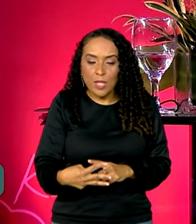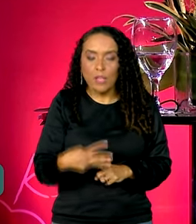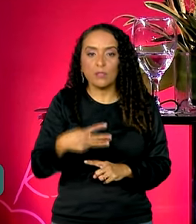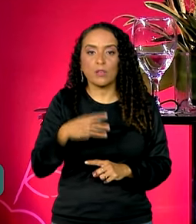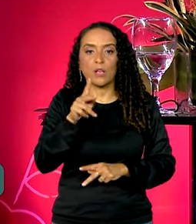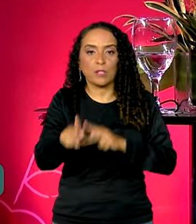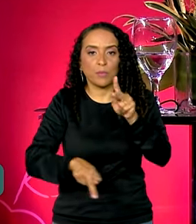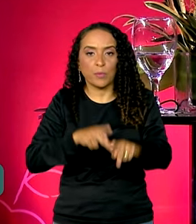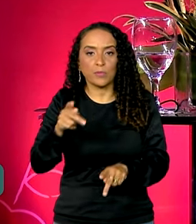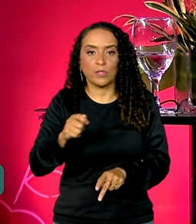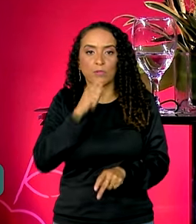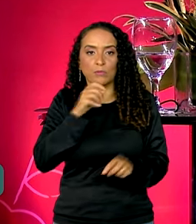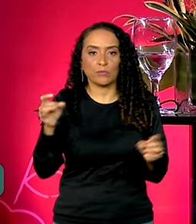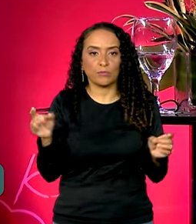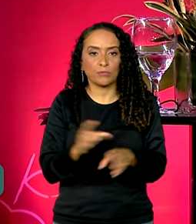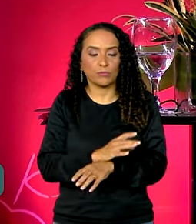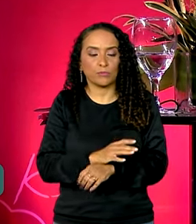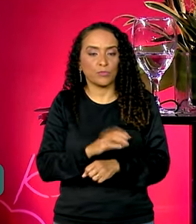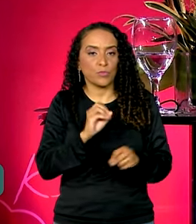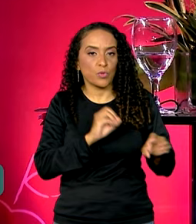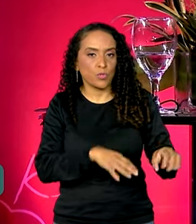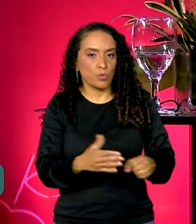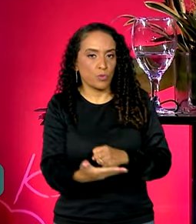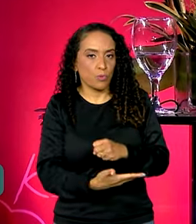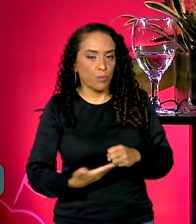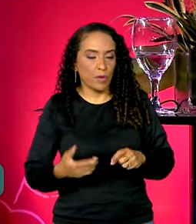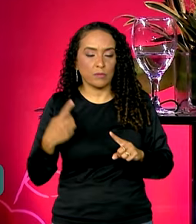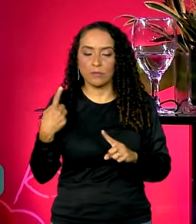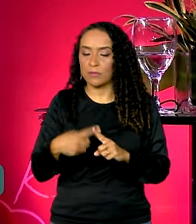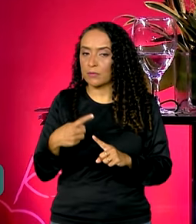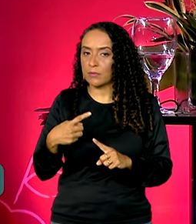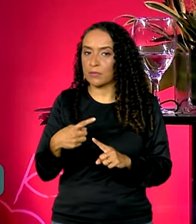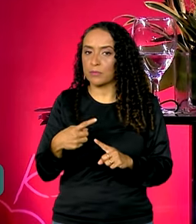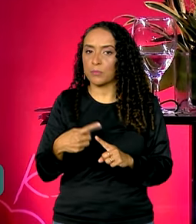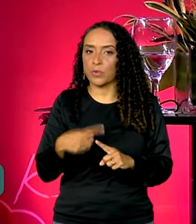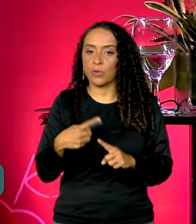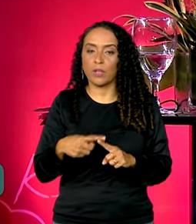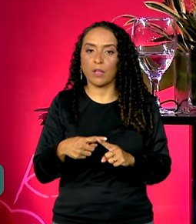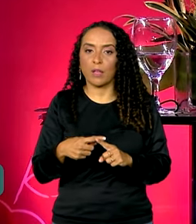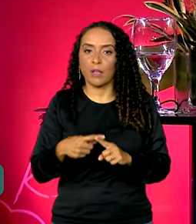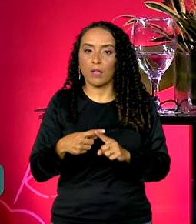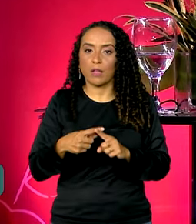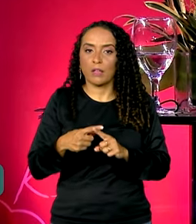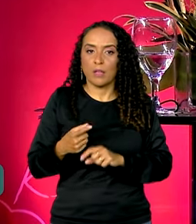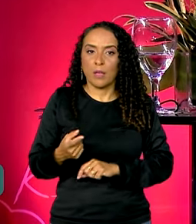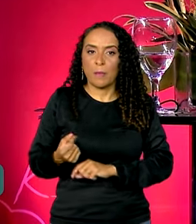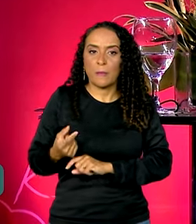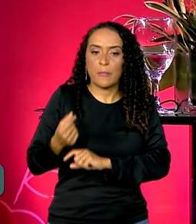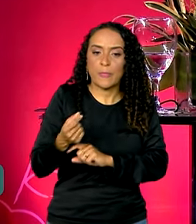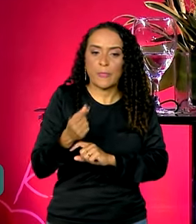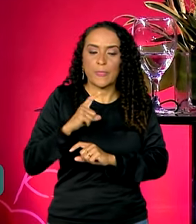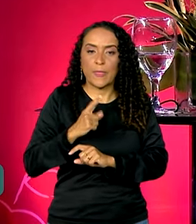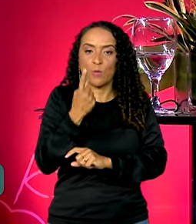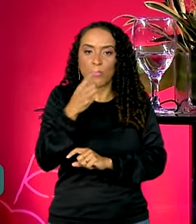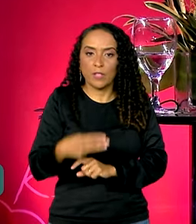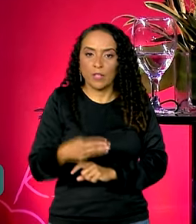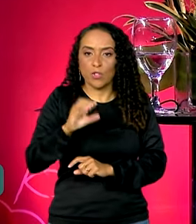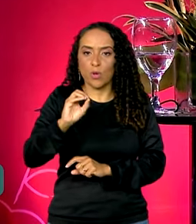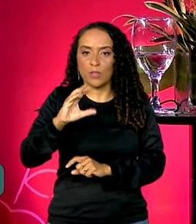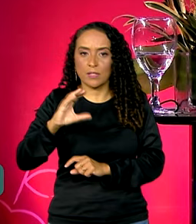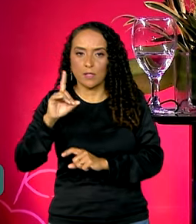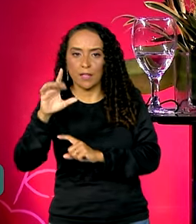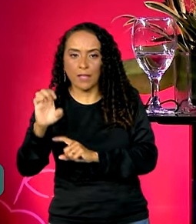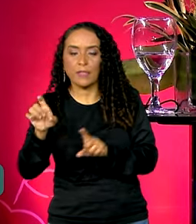não ter concluído em ensino básico, pela questão do per capita ser um terço dos países da OCDE, e pelos